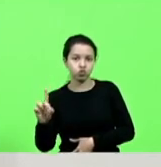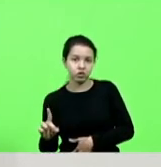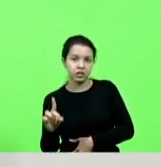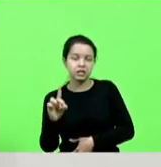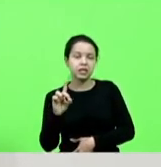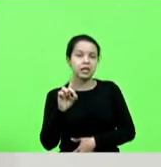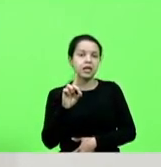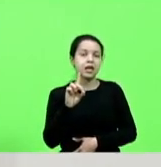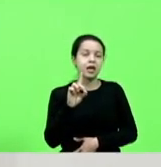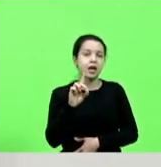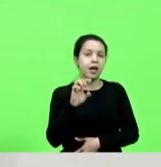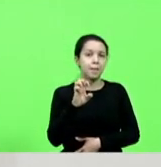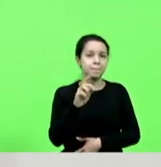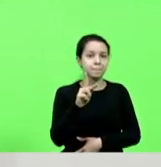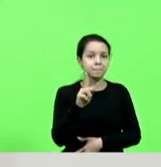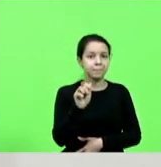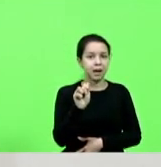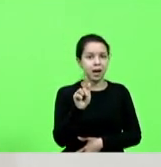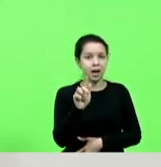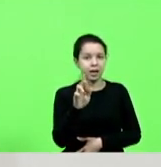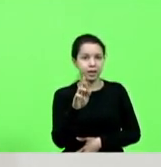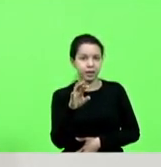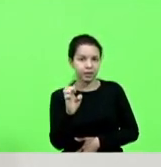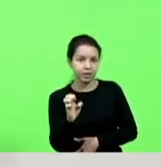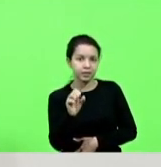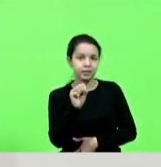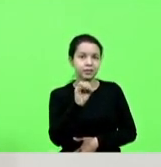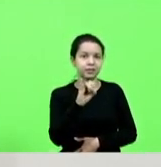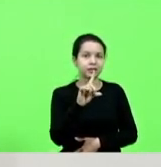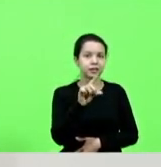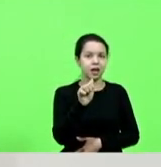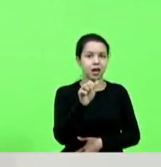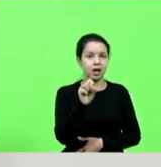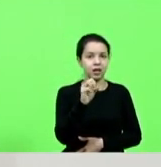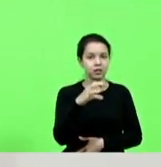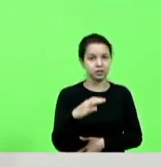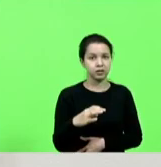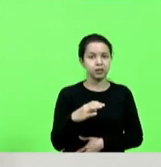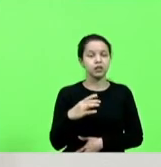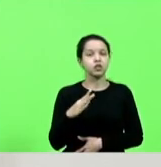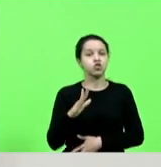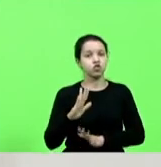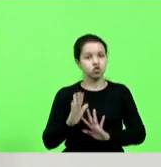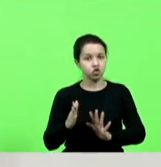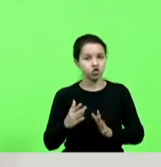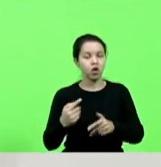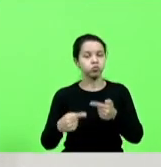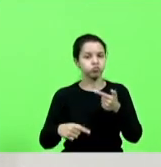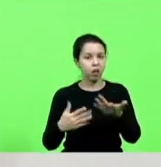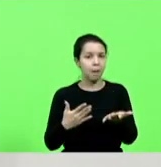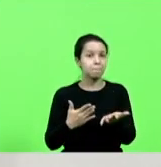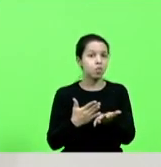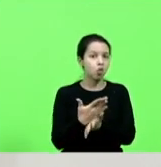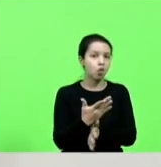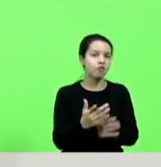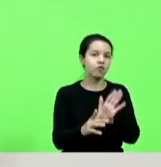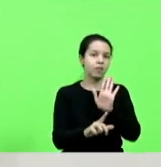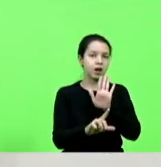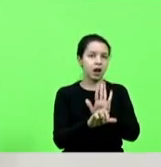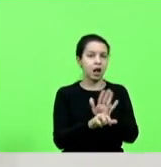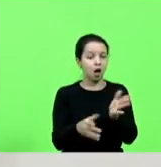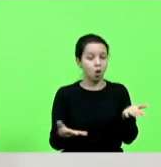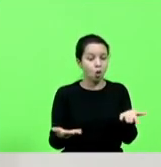ultrapassamos essa discussão aprovamos a lei eu não tenho aqui agora mas vou buscar